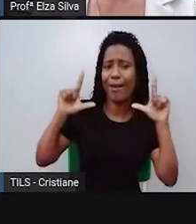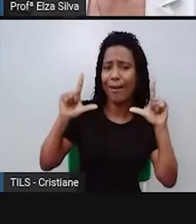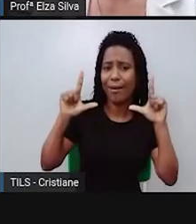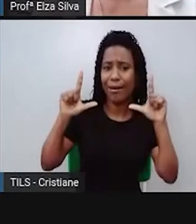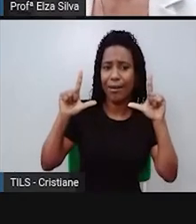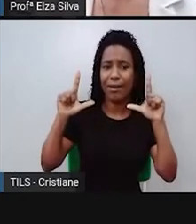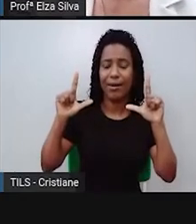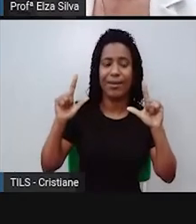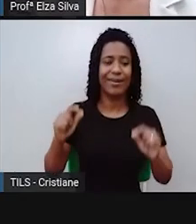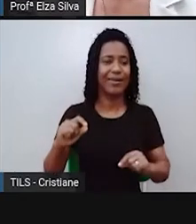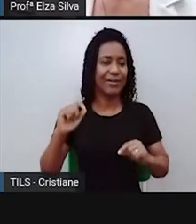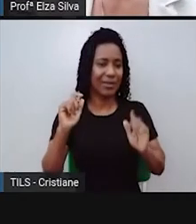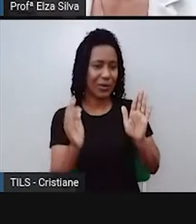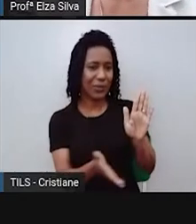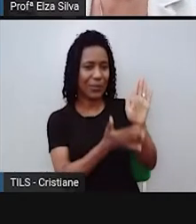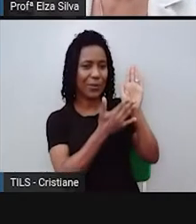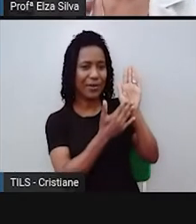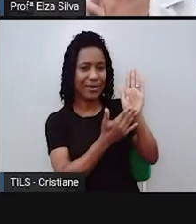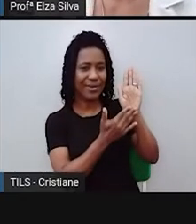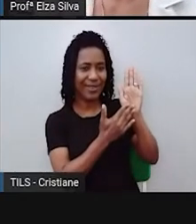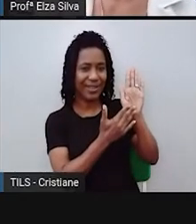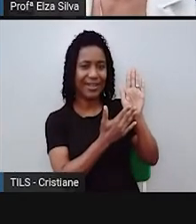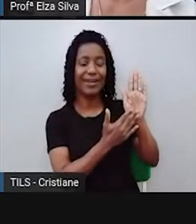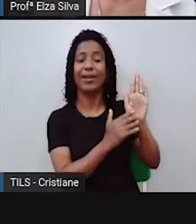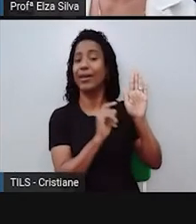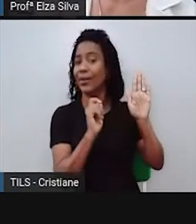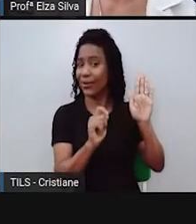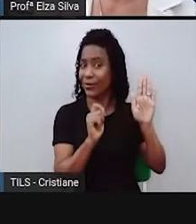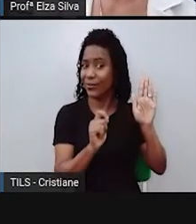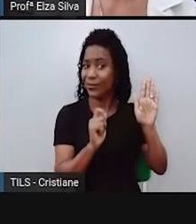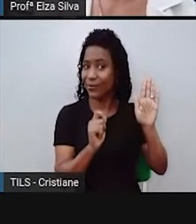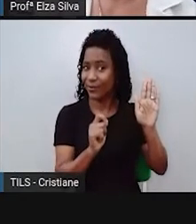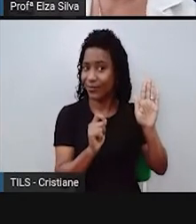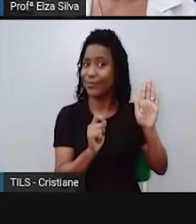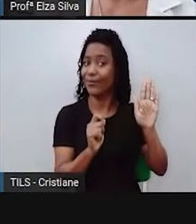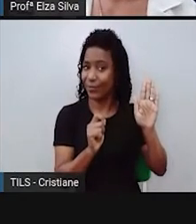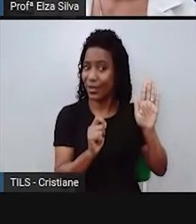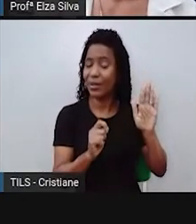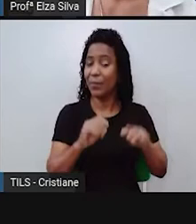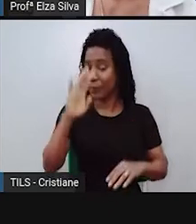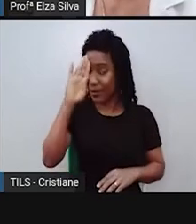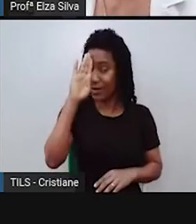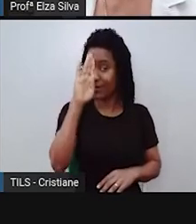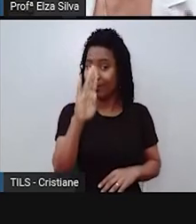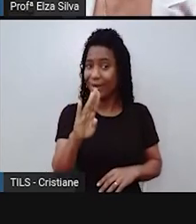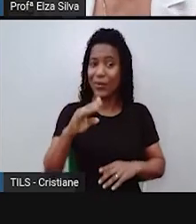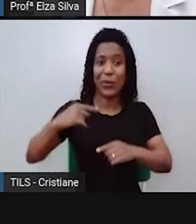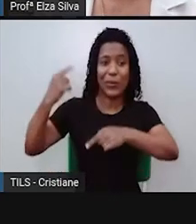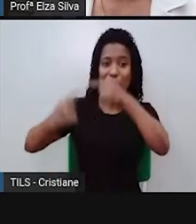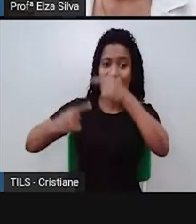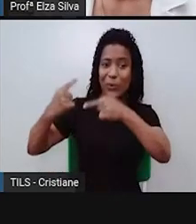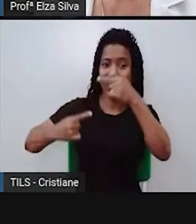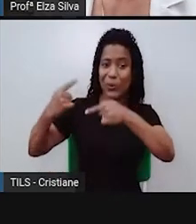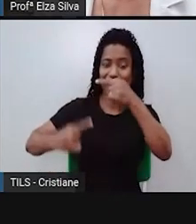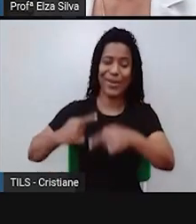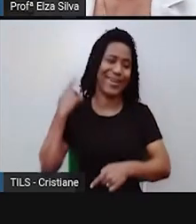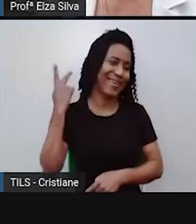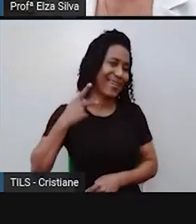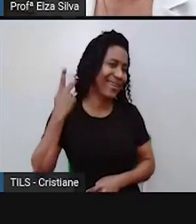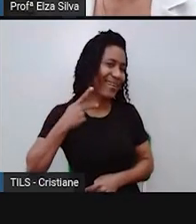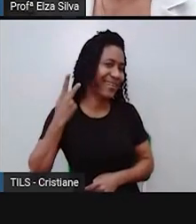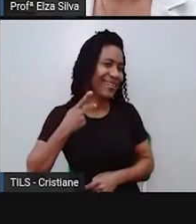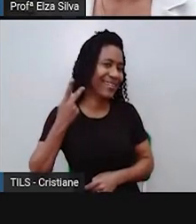muito utilizadas, principalmente na época de disputas eleitorais, para a disseminação de